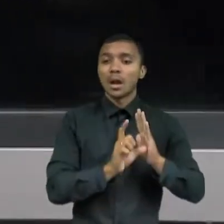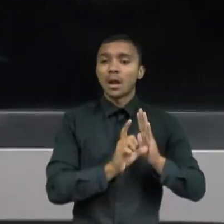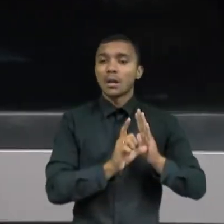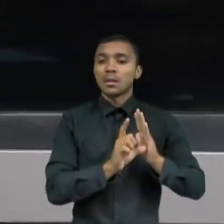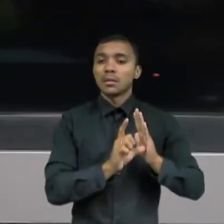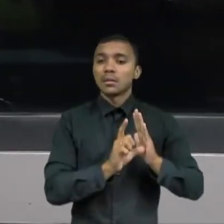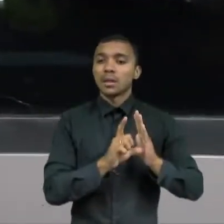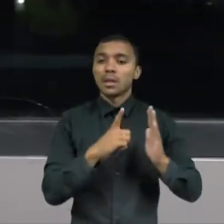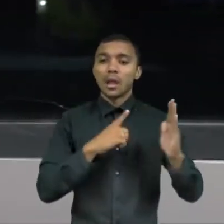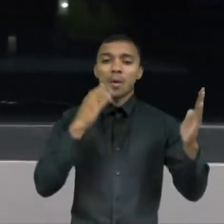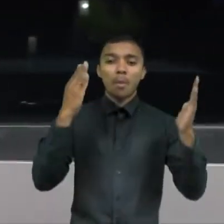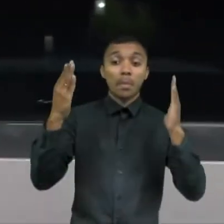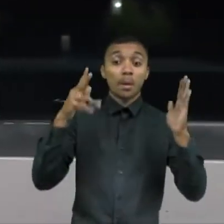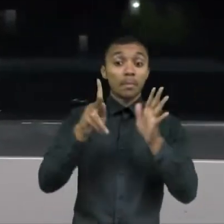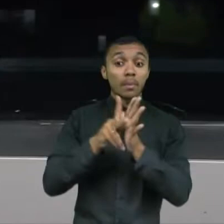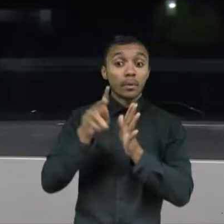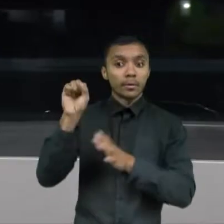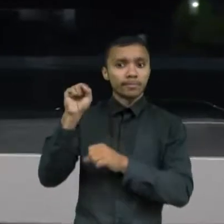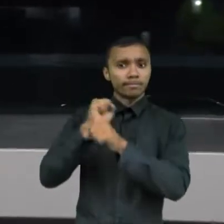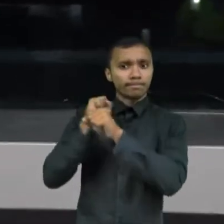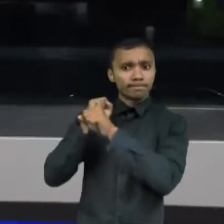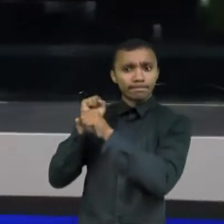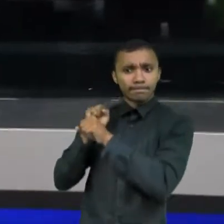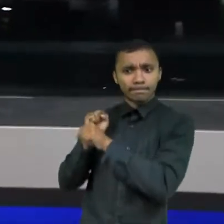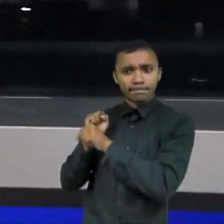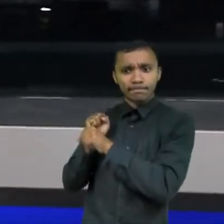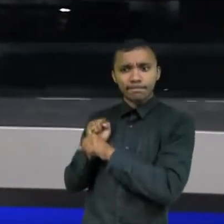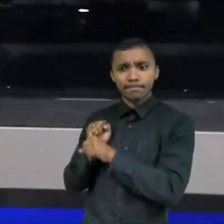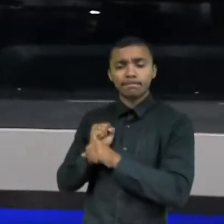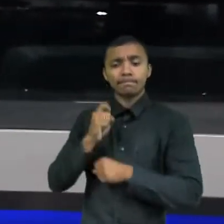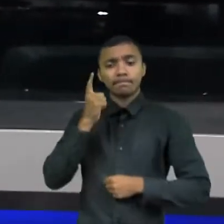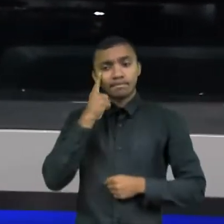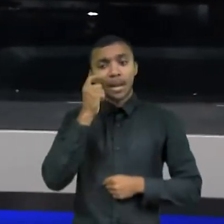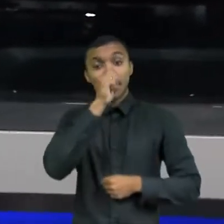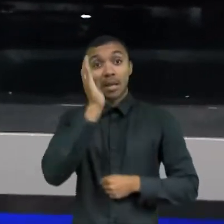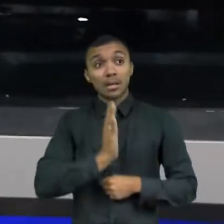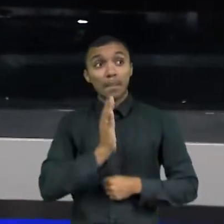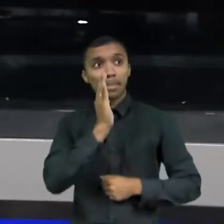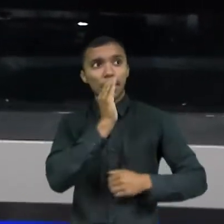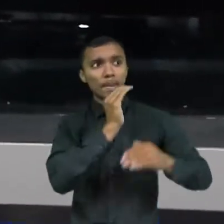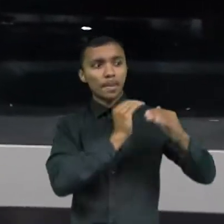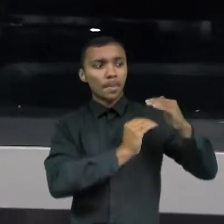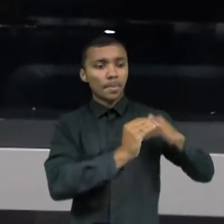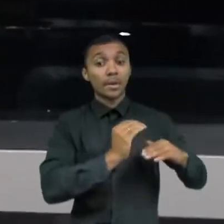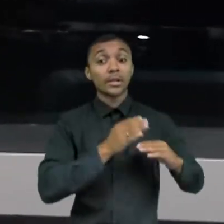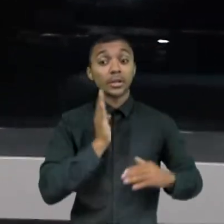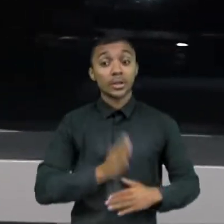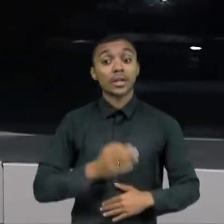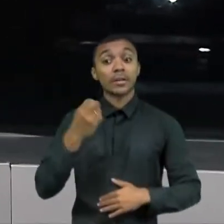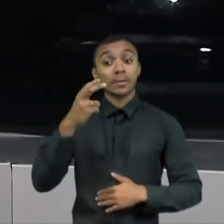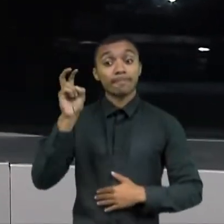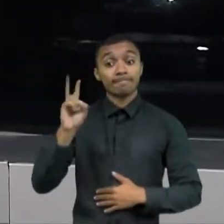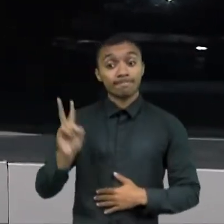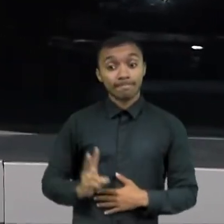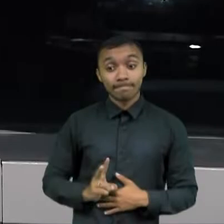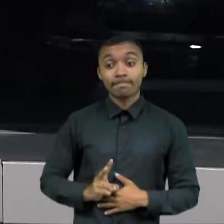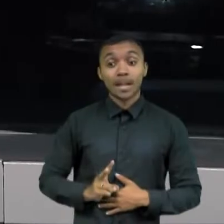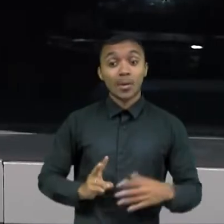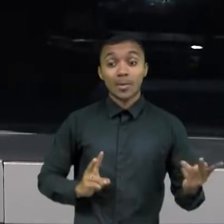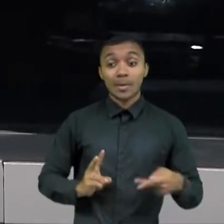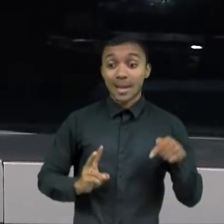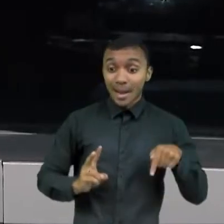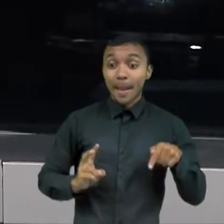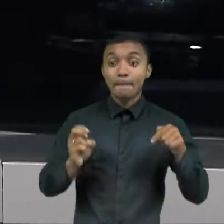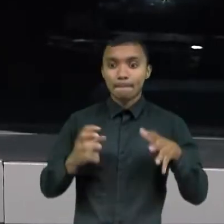há oito anos atrás. O recuo brasileiro é o segundo consecutivo e foi maior do que a média